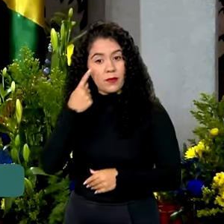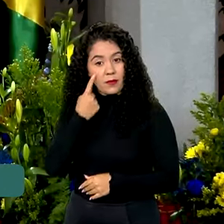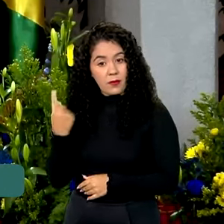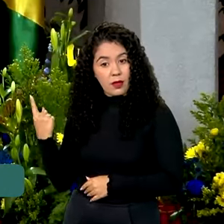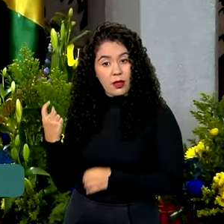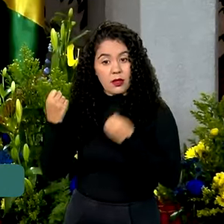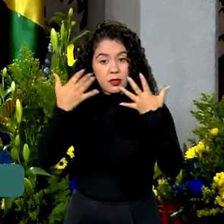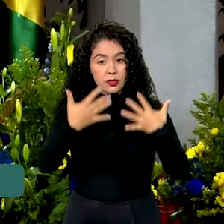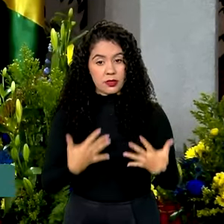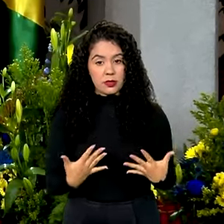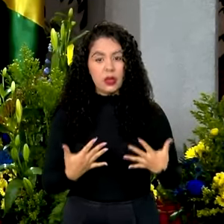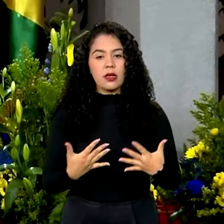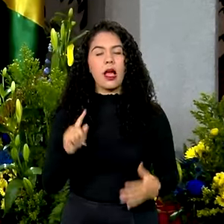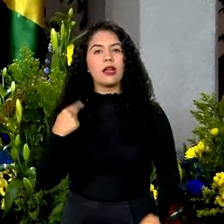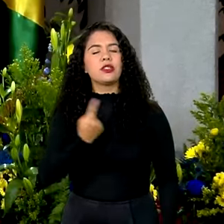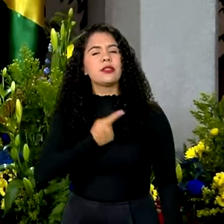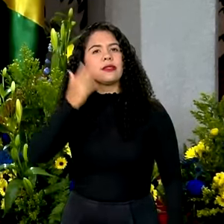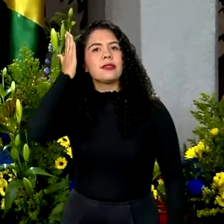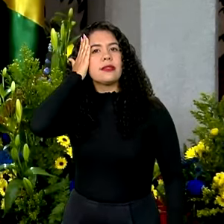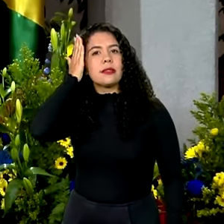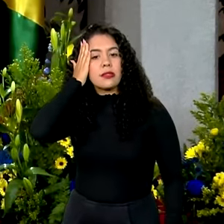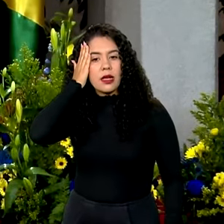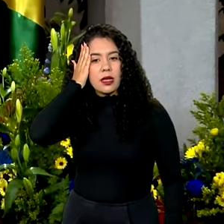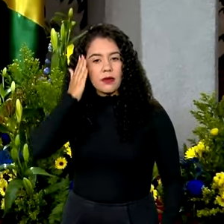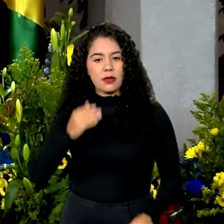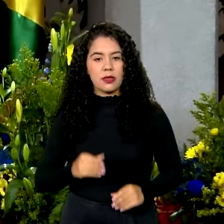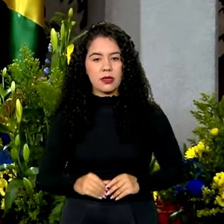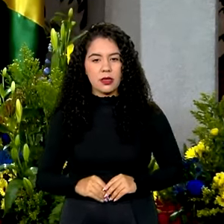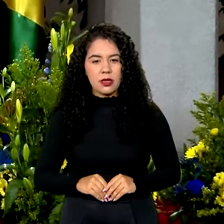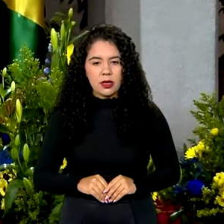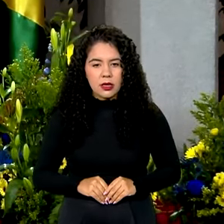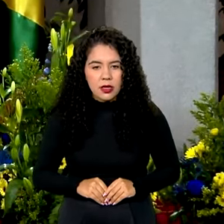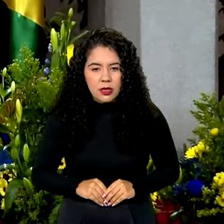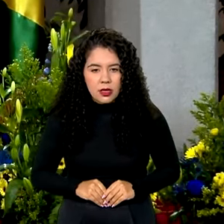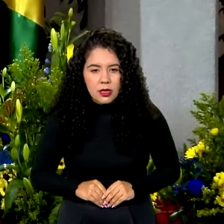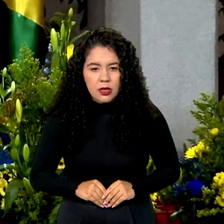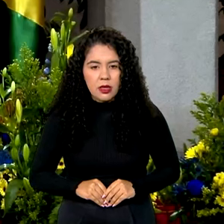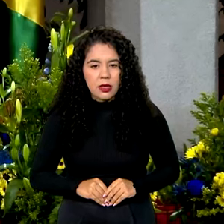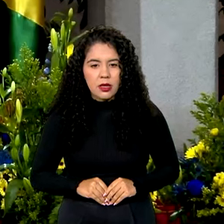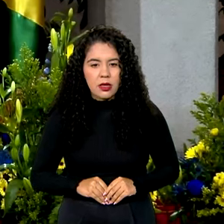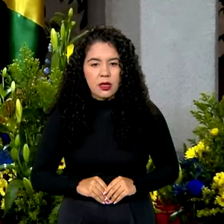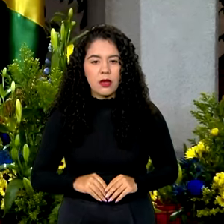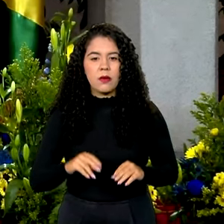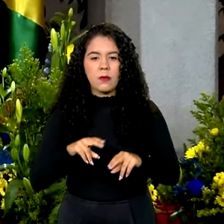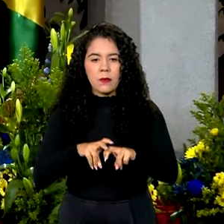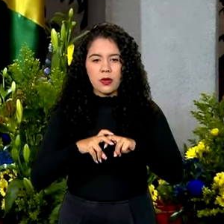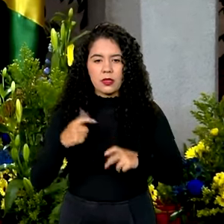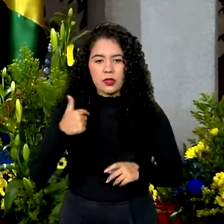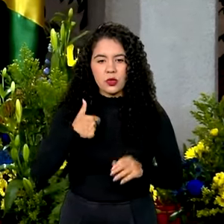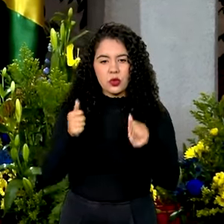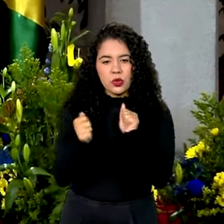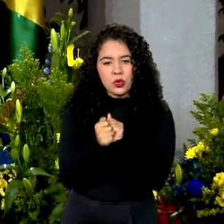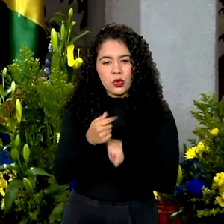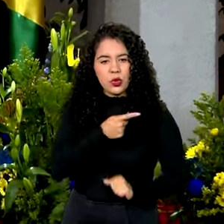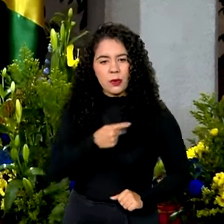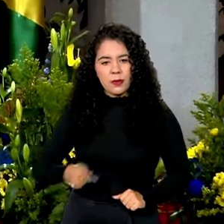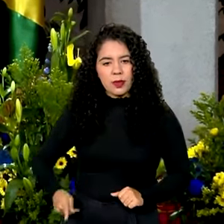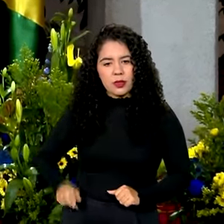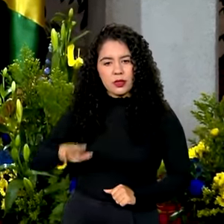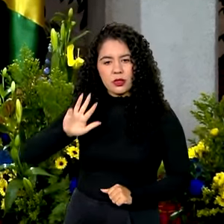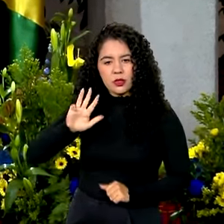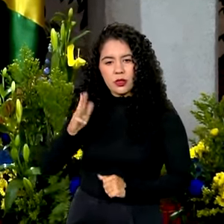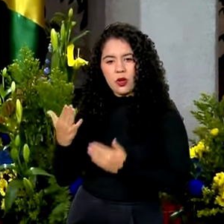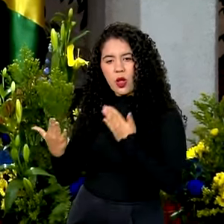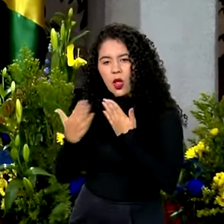que um país sem memória é um país sem futuro e por isso com o presidente Lula conversamos de os temas que nos han unido históricamente,